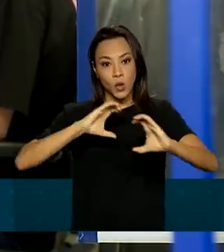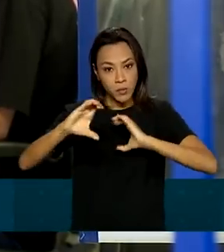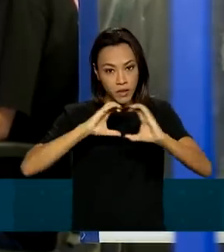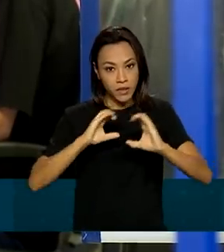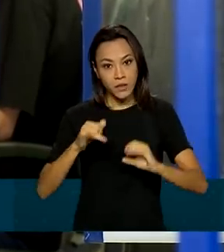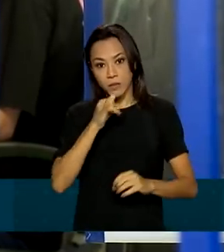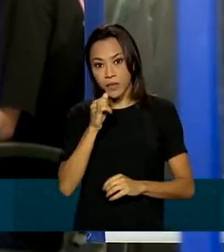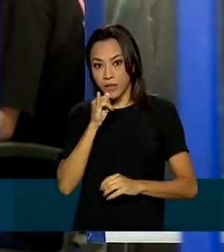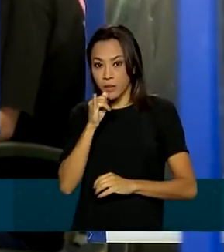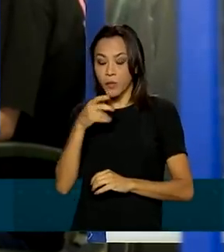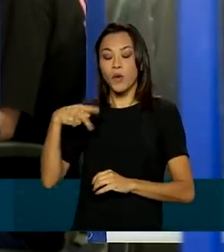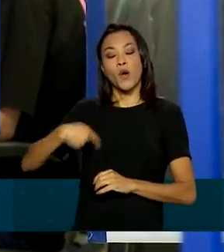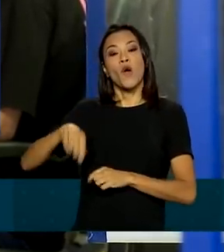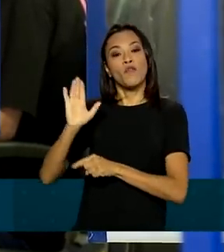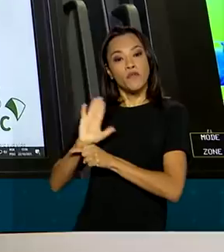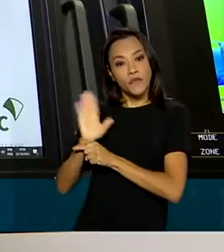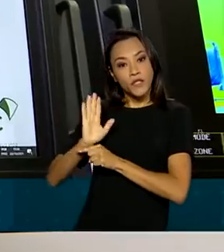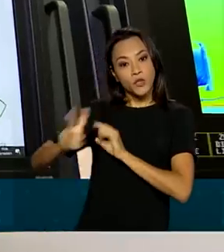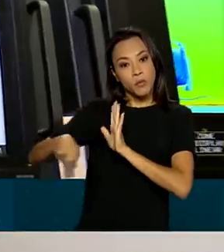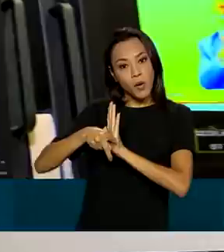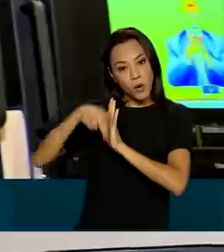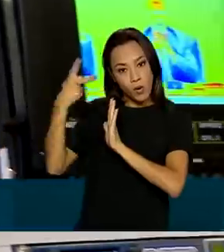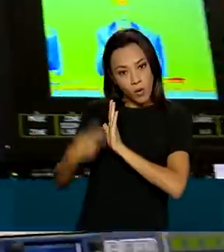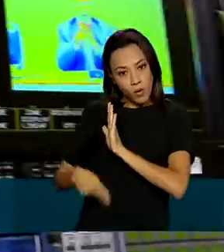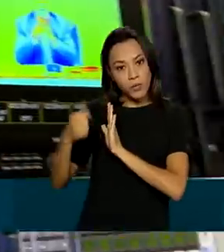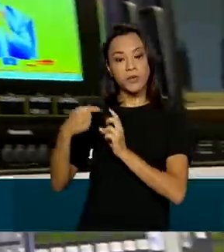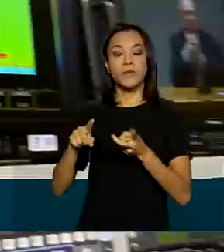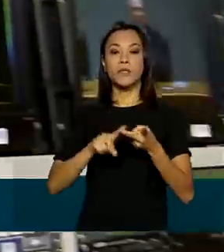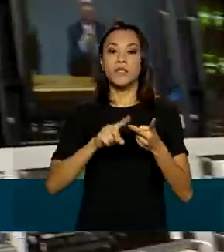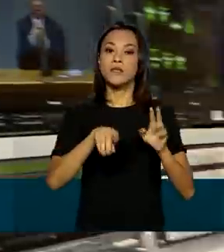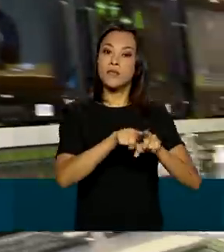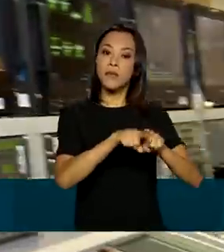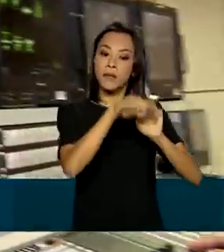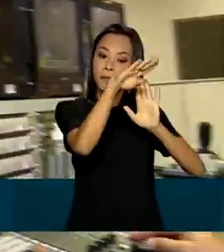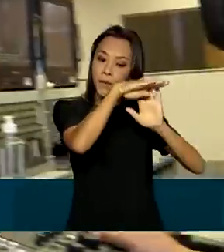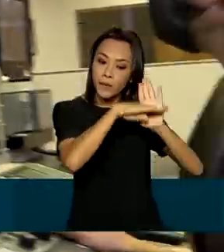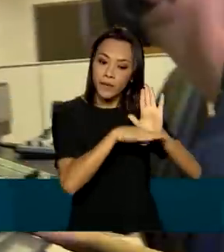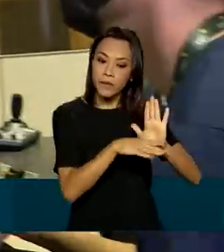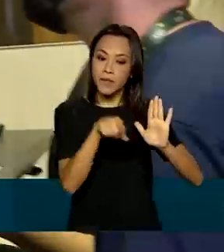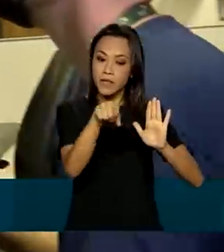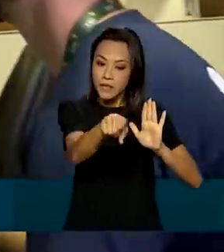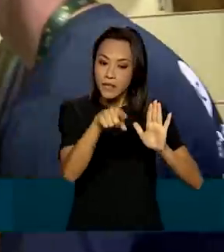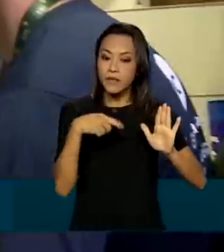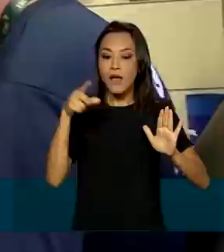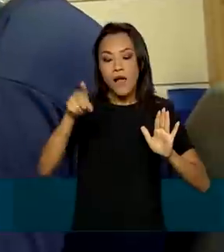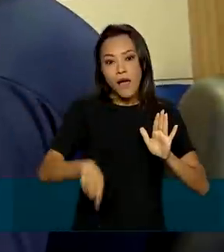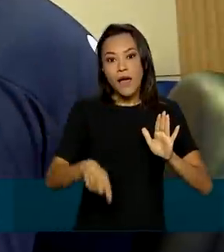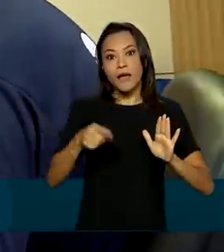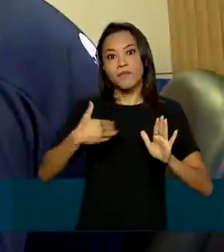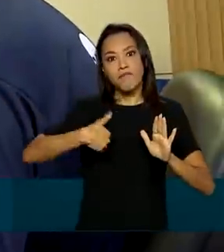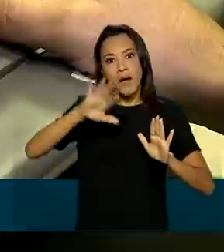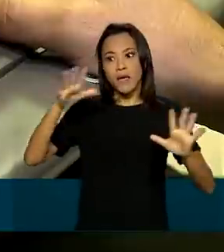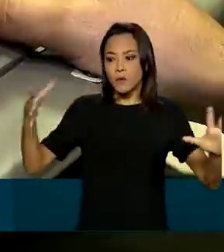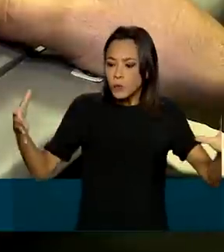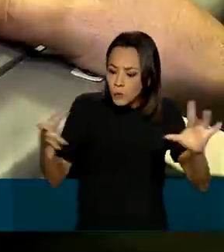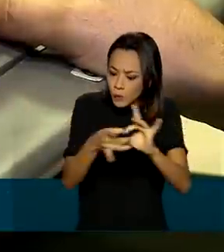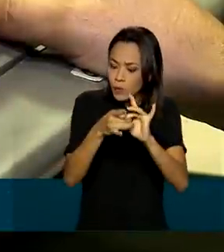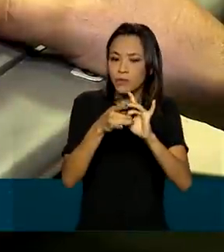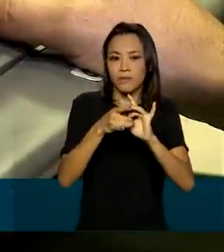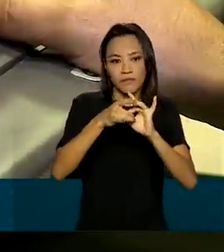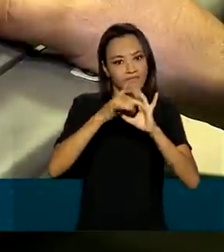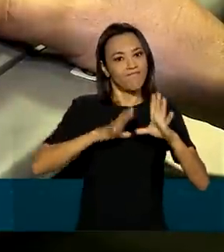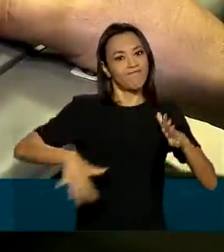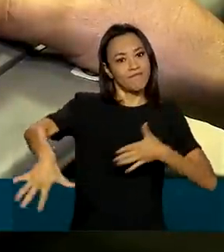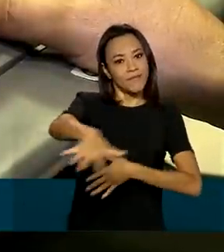institucionais e programas. Essa prestação de serviço é um dos elementos que trouxe mais união ao sistema de